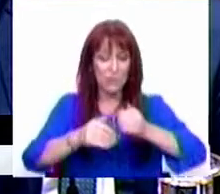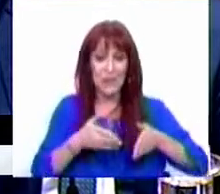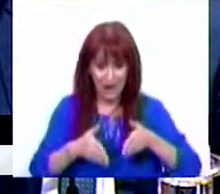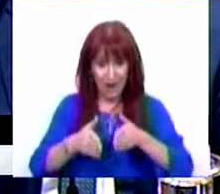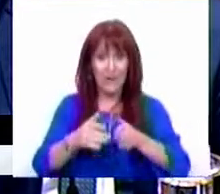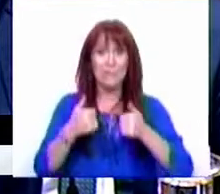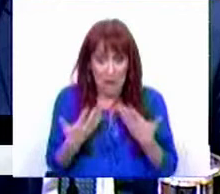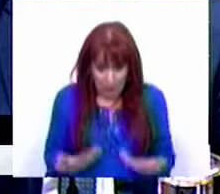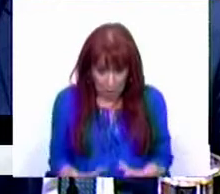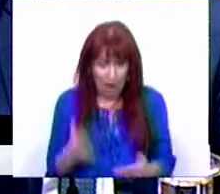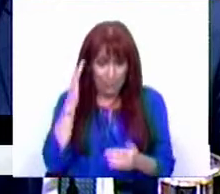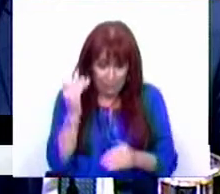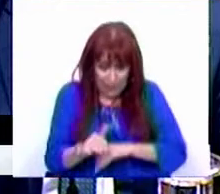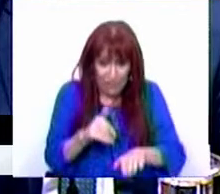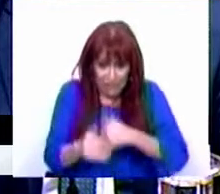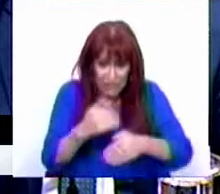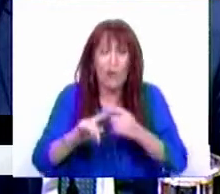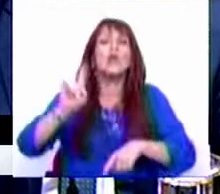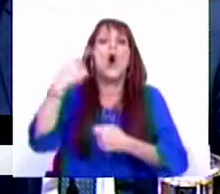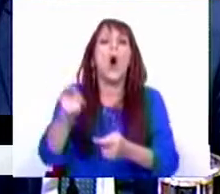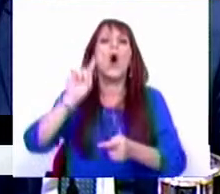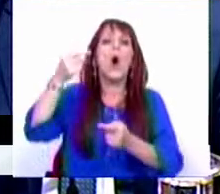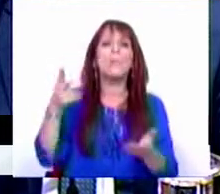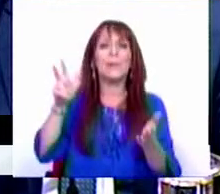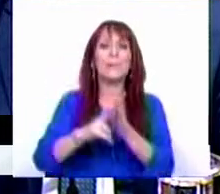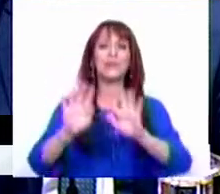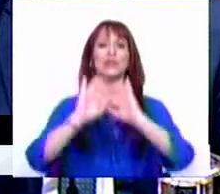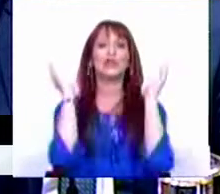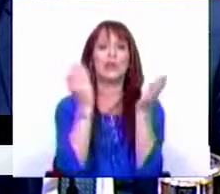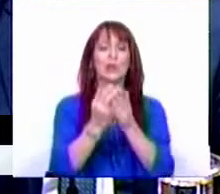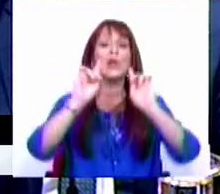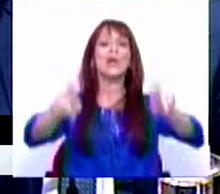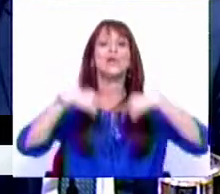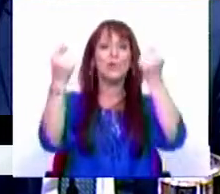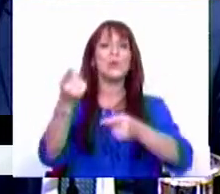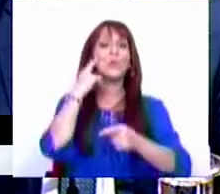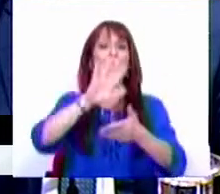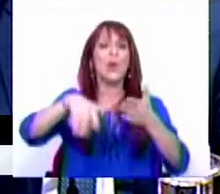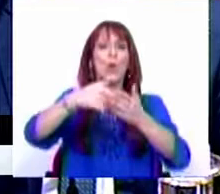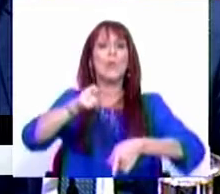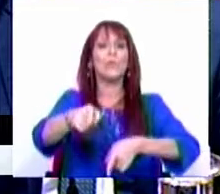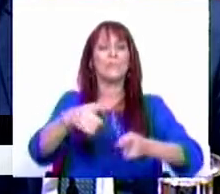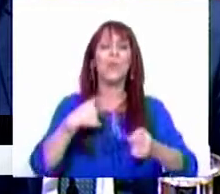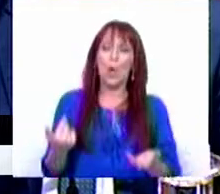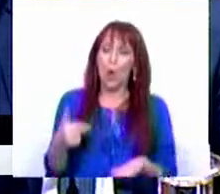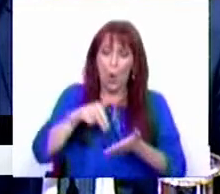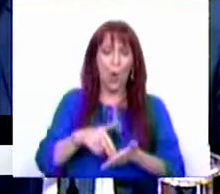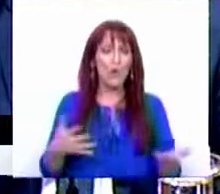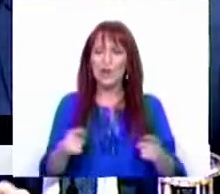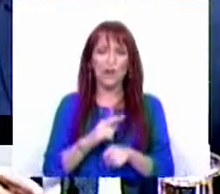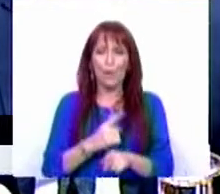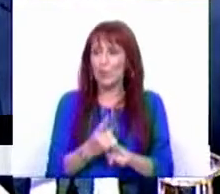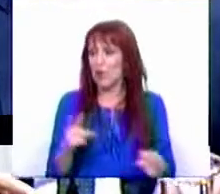é esse caminho que estamos agora a fazer, porque depois da aprovação na Generalidade, depois de conhecido o plano, estaríamos hoje, não estamos